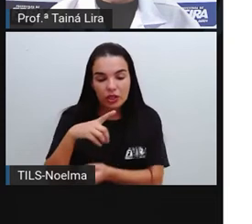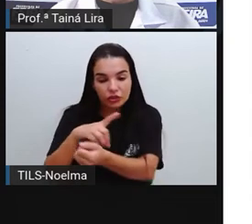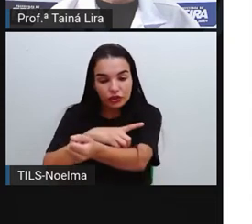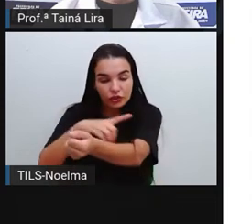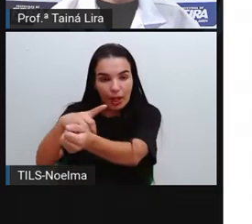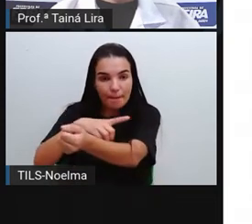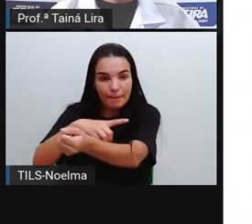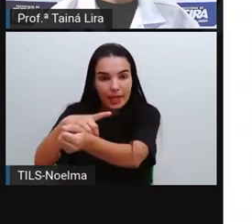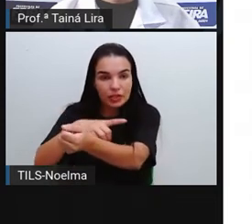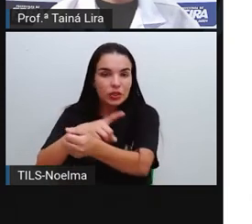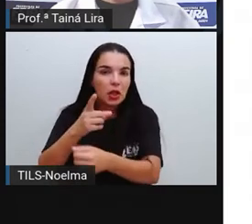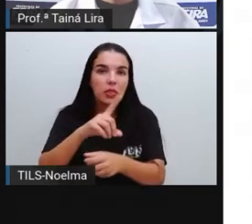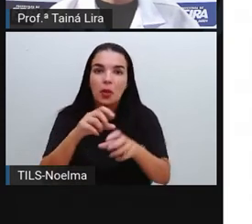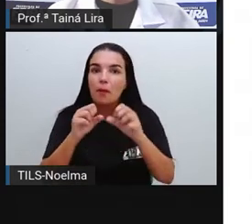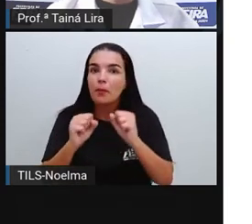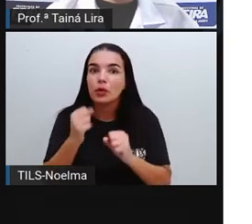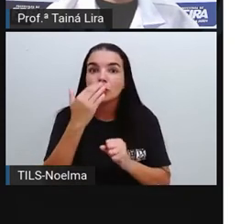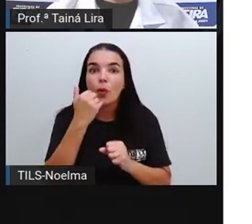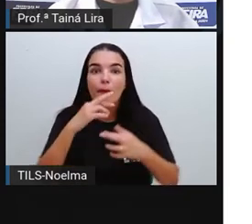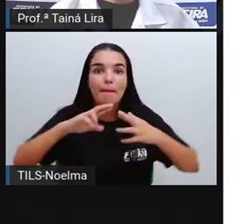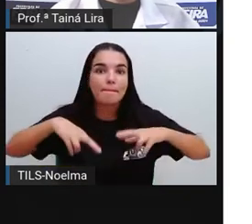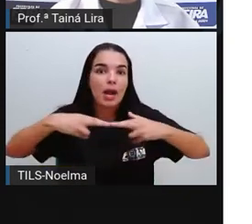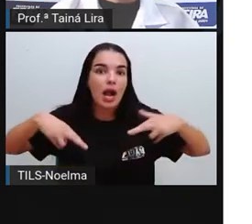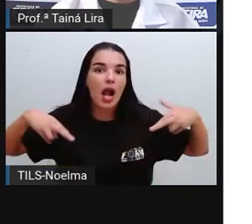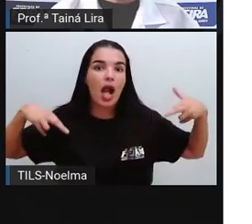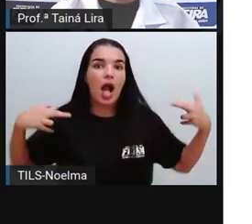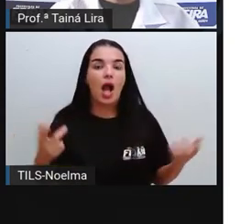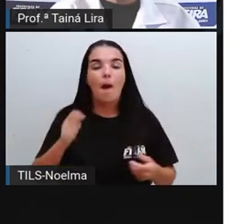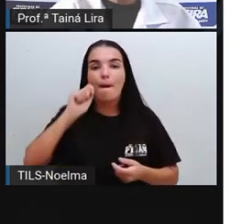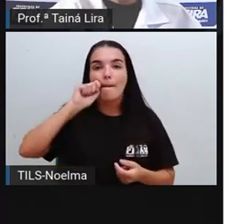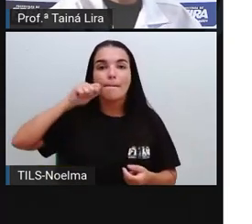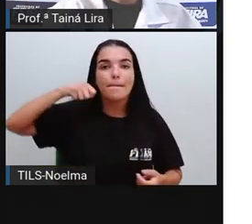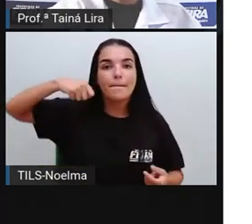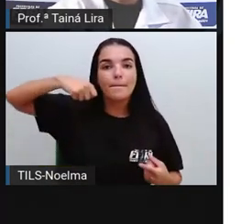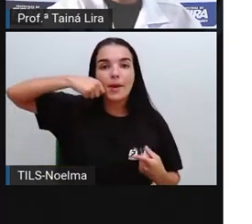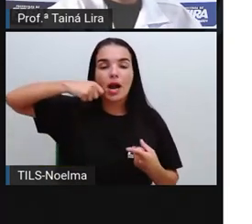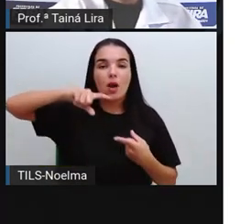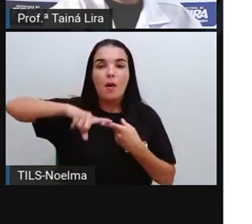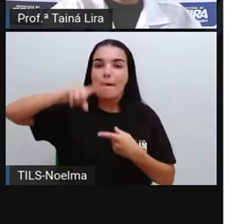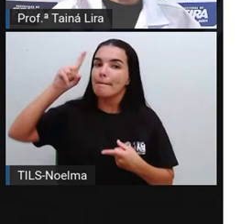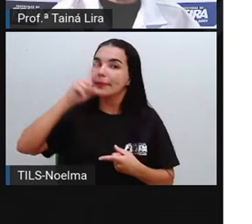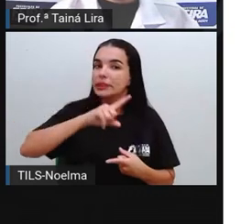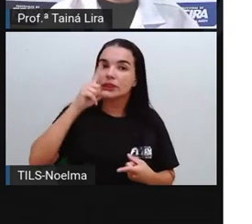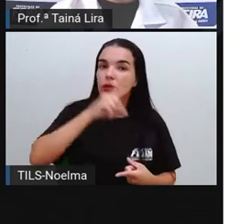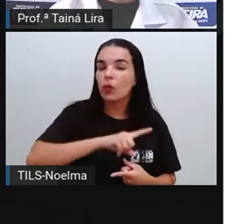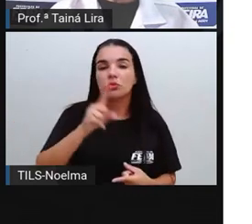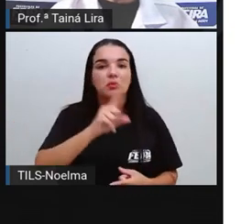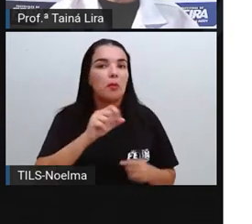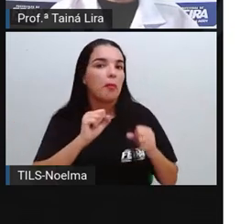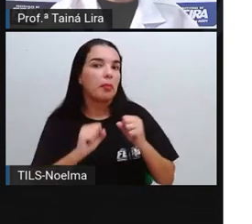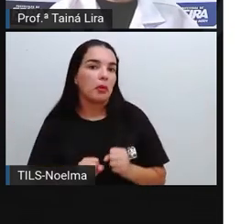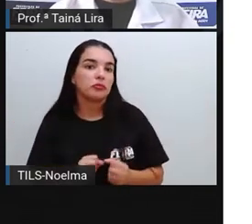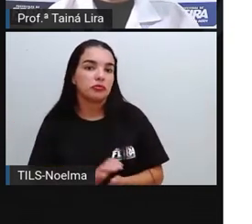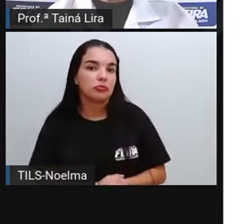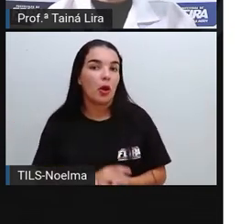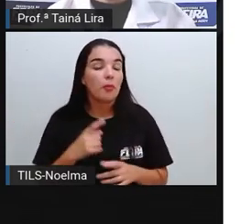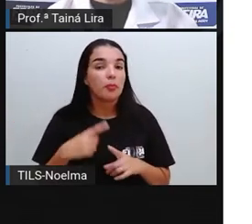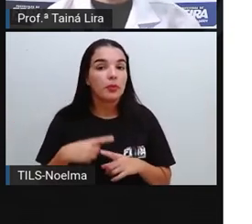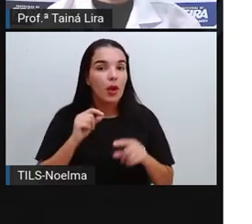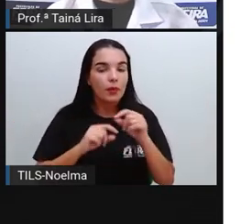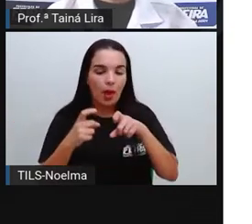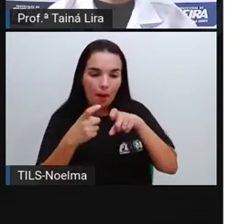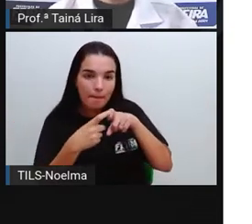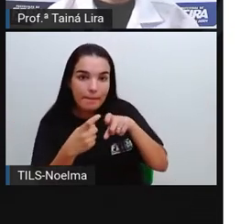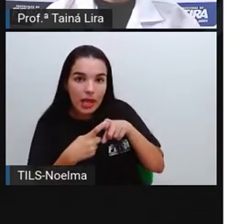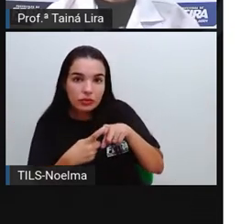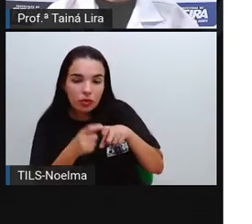comer o pão, não pode comer macarrão, não pode comer biscoito, tá? Isso aí é o médico, né, e o nutricionista que